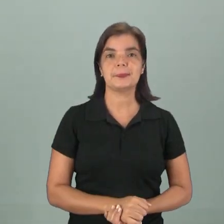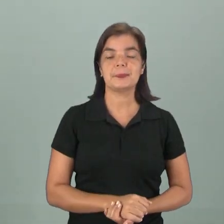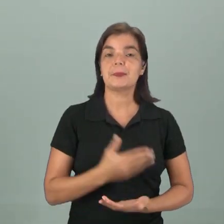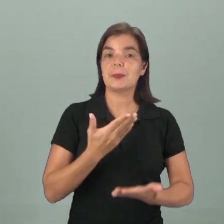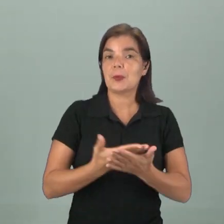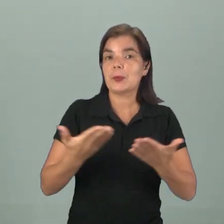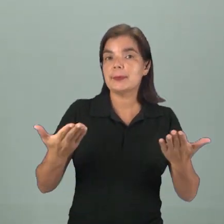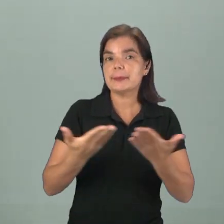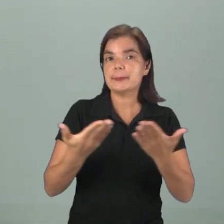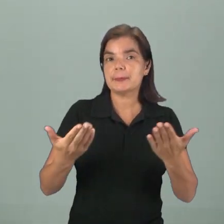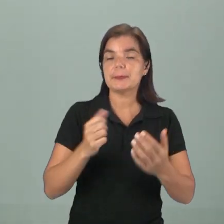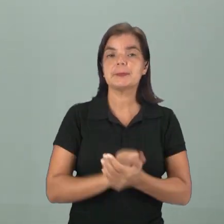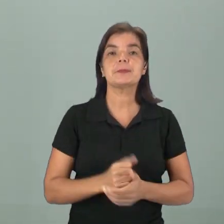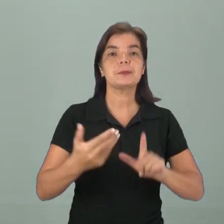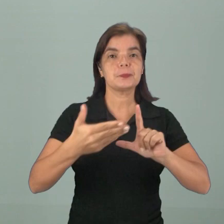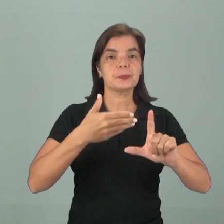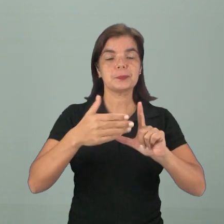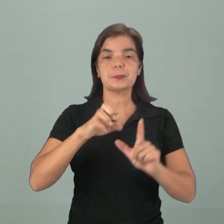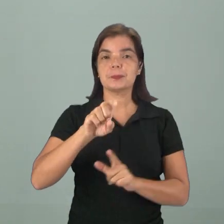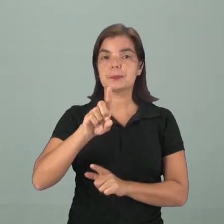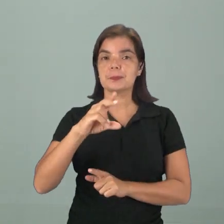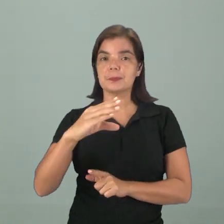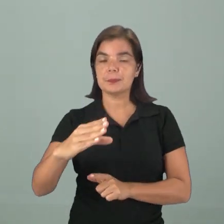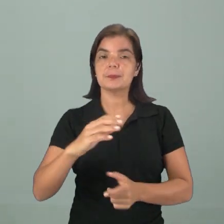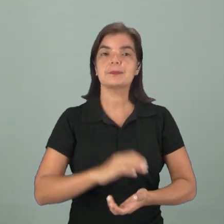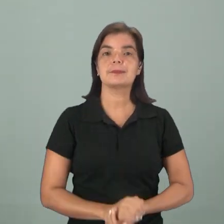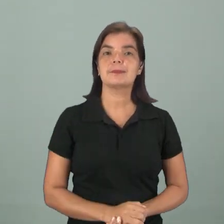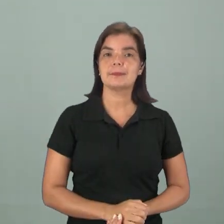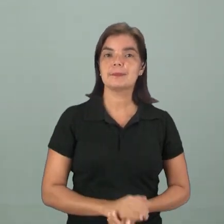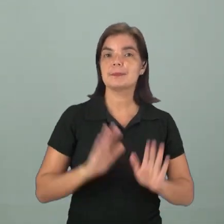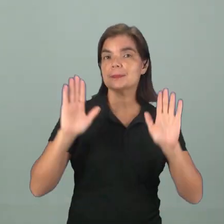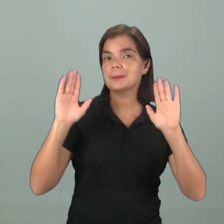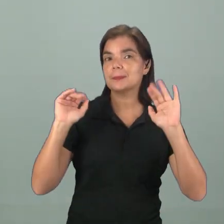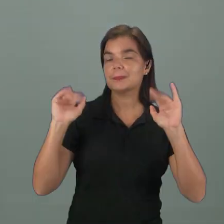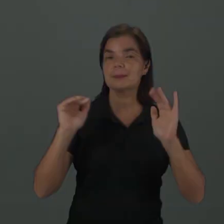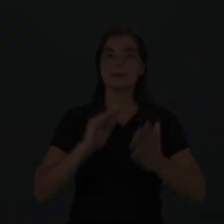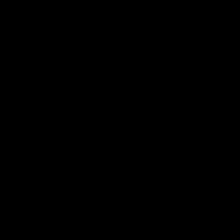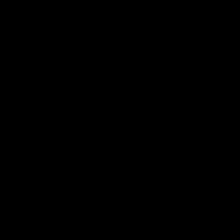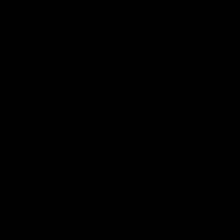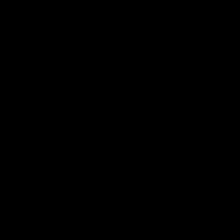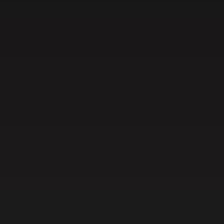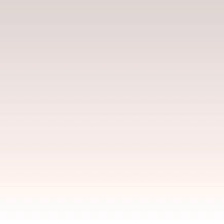essa foi a nossa aula de hoje. Vocês podem acessar mais vezes lá na plataforma Edu. Até a próxima aula.